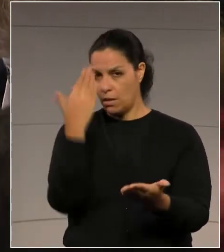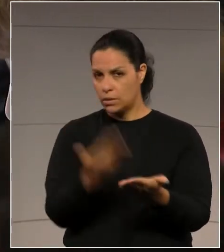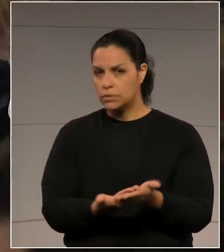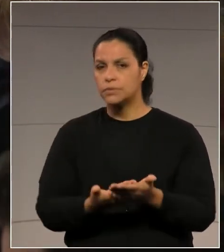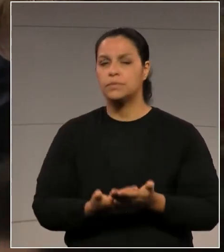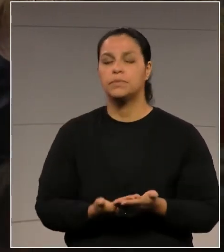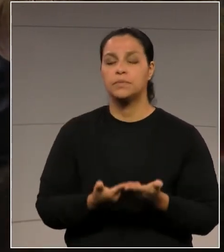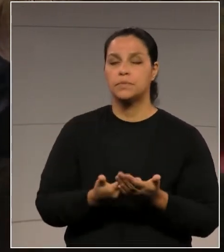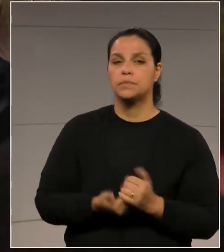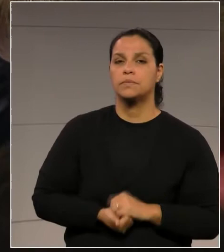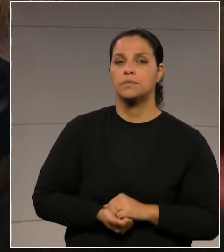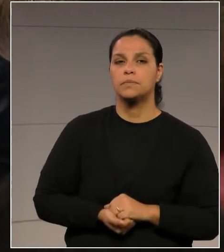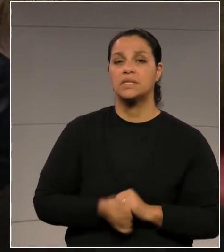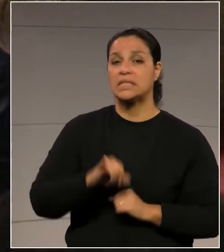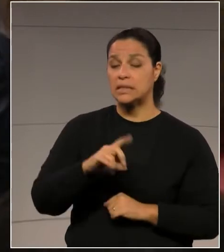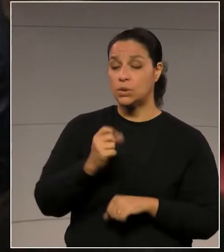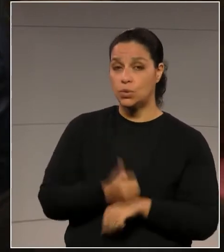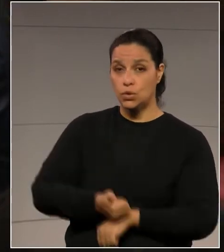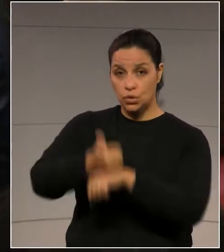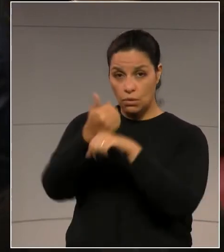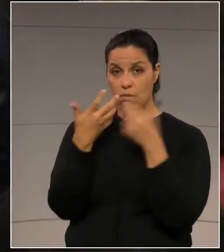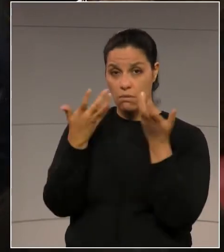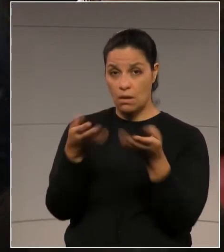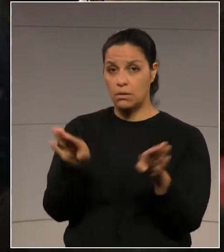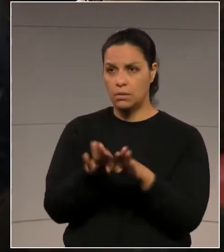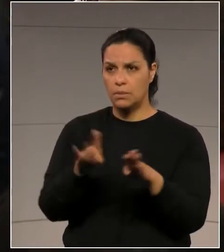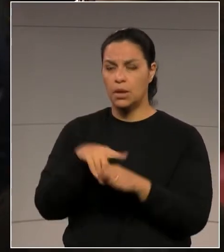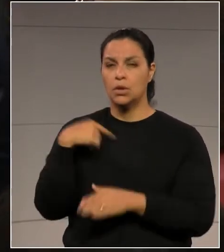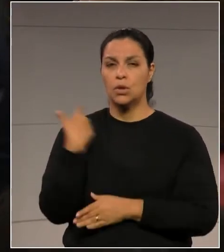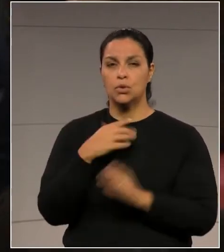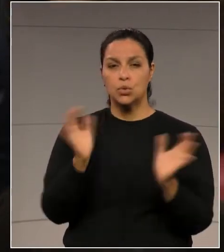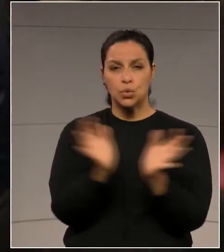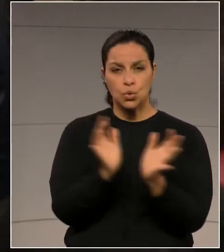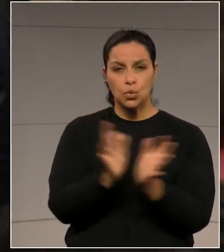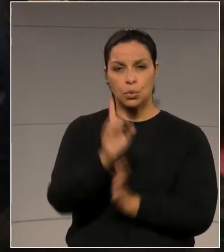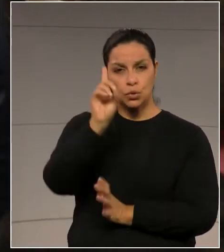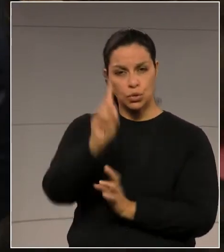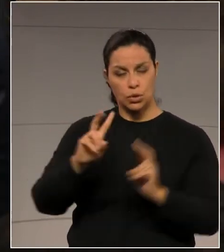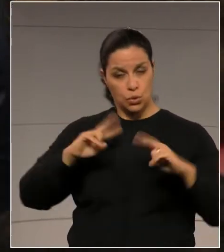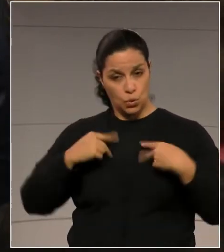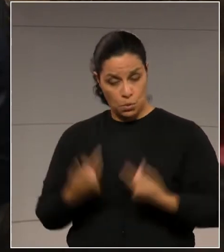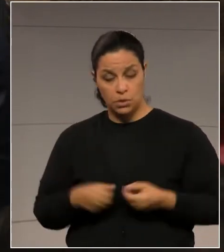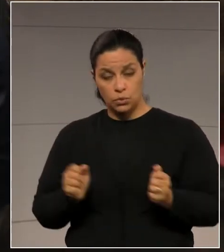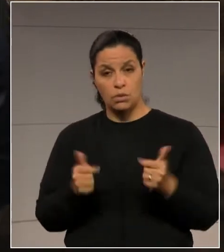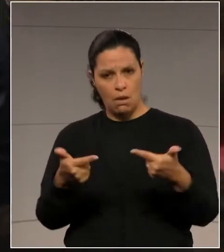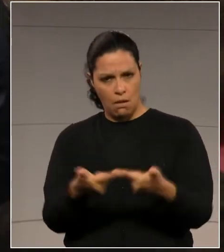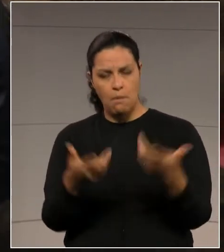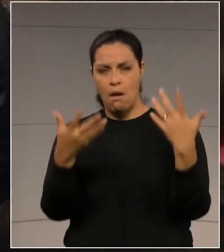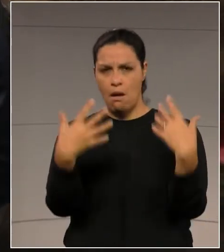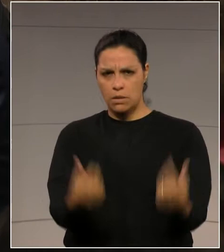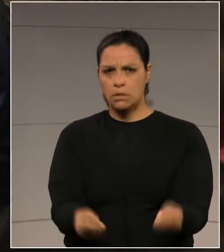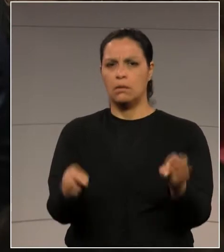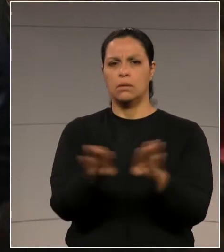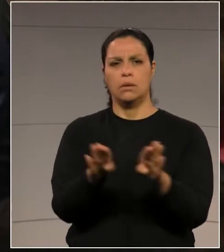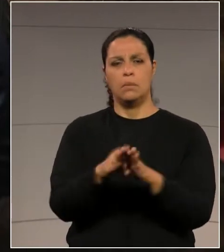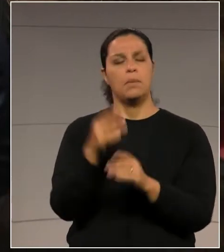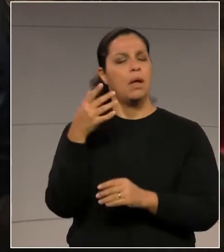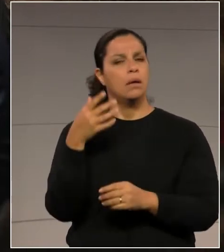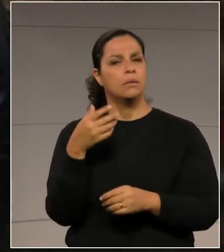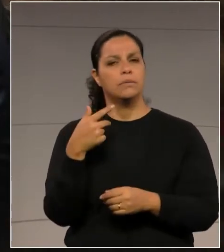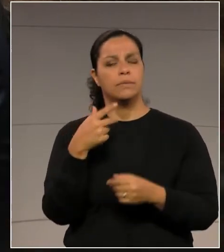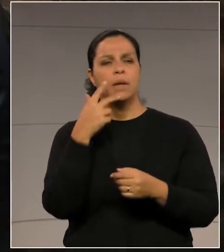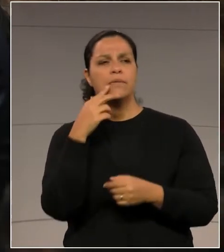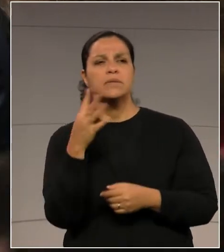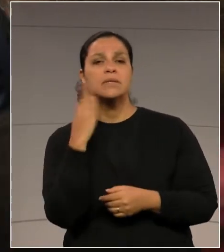que, se o diretor quiser, a Comissão de Direitos Humanos da Assembleia Legislativa estará aberta para recebê-lo, para ouvi